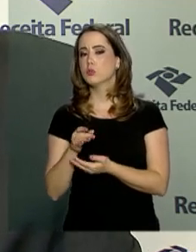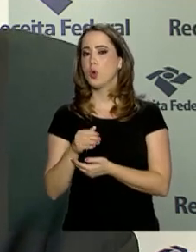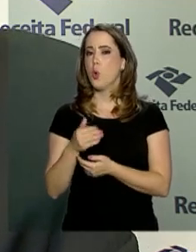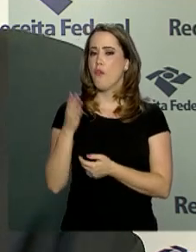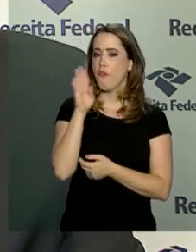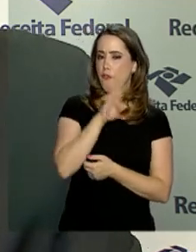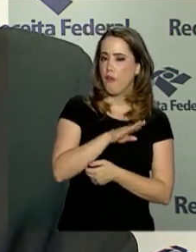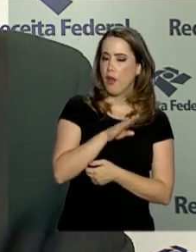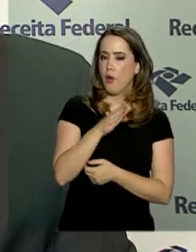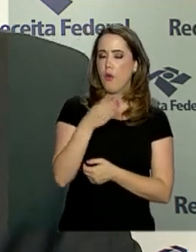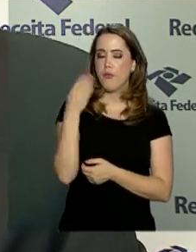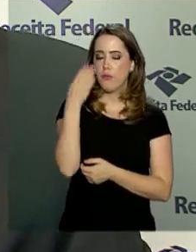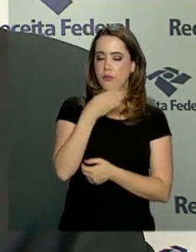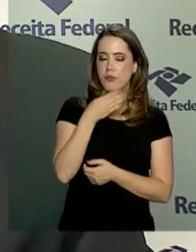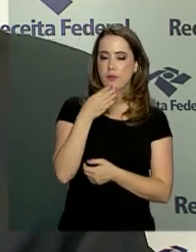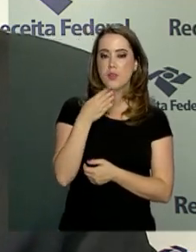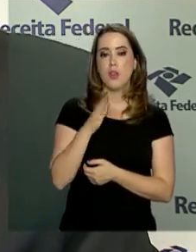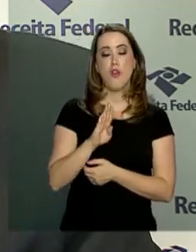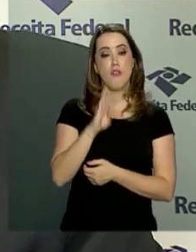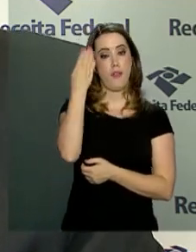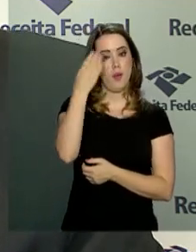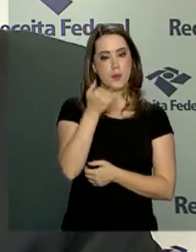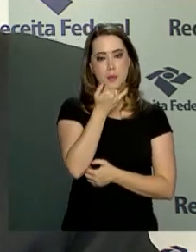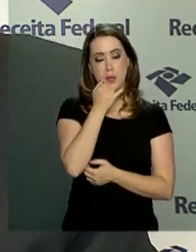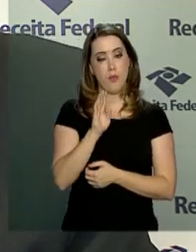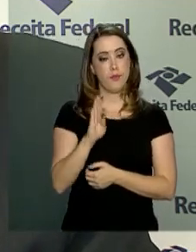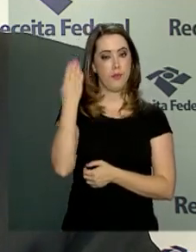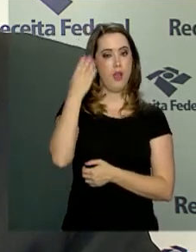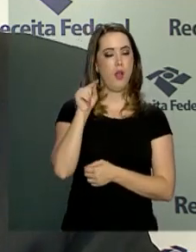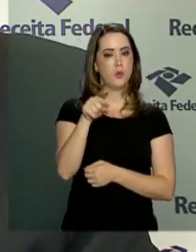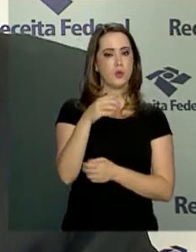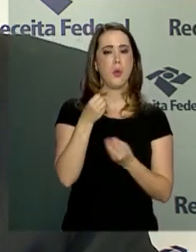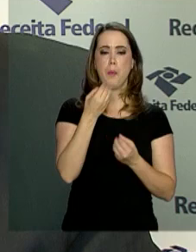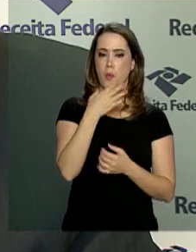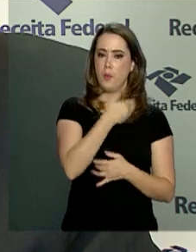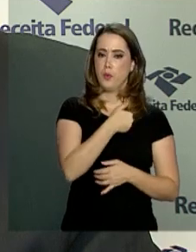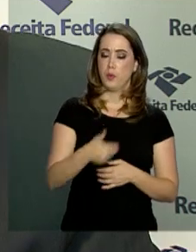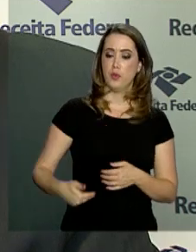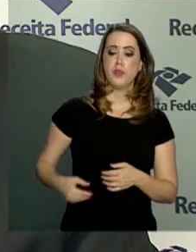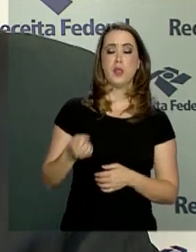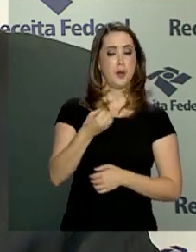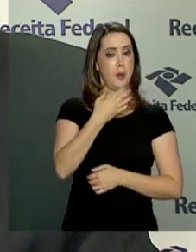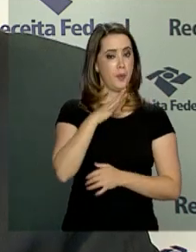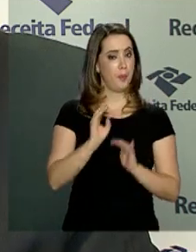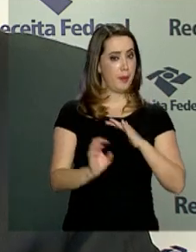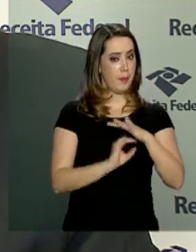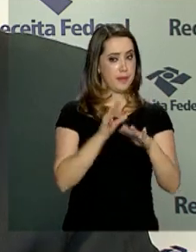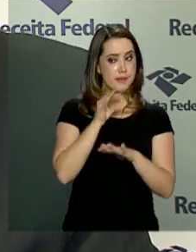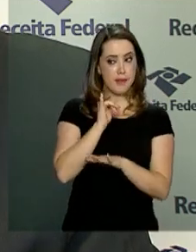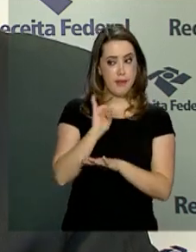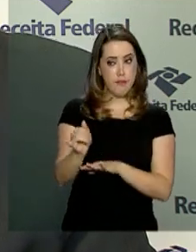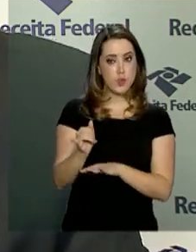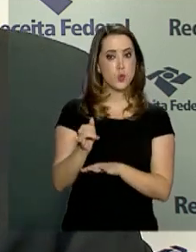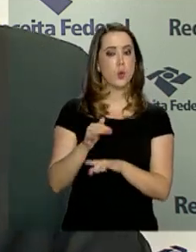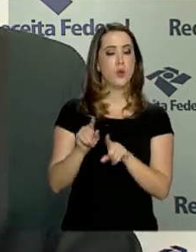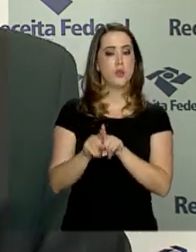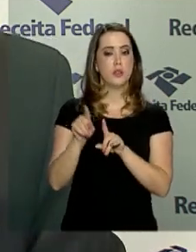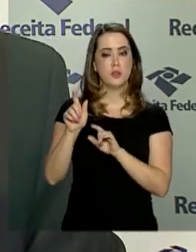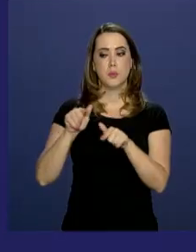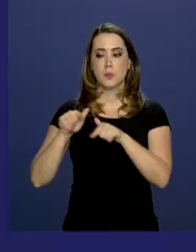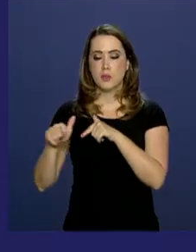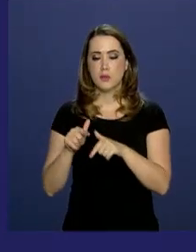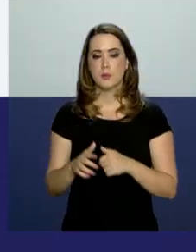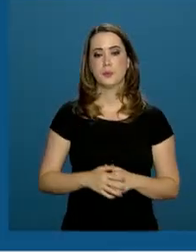possível, se os prazos foram cumpridos. Isso dá segurança para o governo, para a empresa que prestou a informação, para o empregador e para o